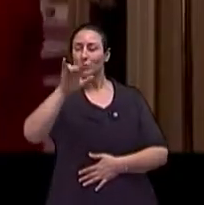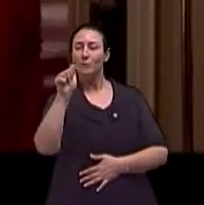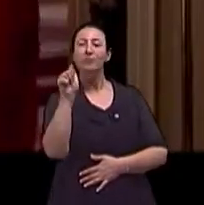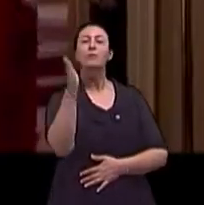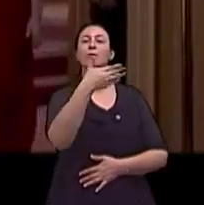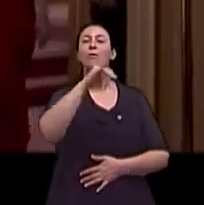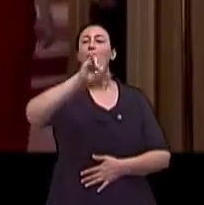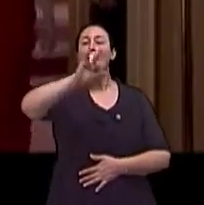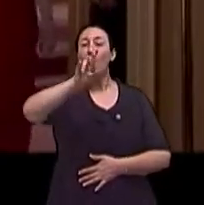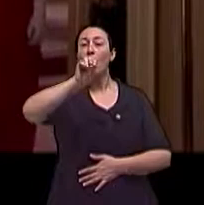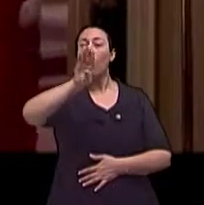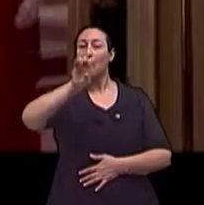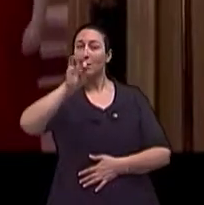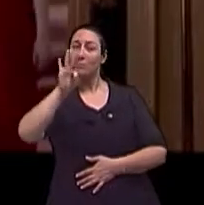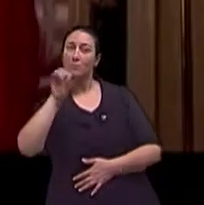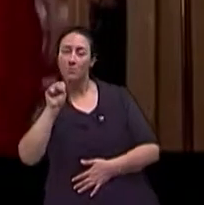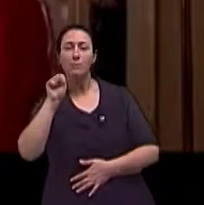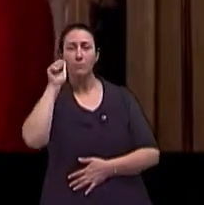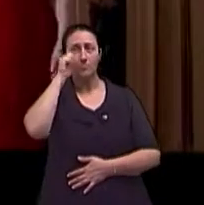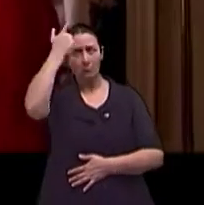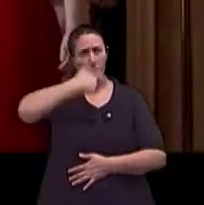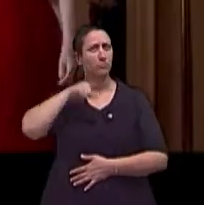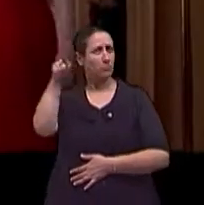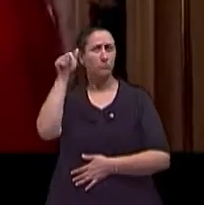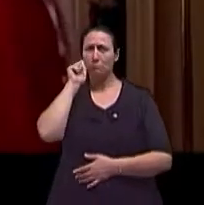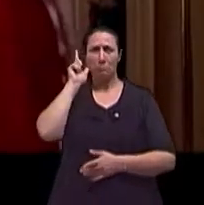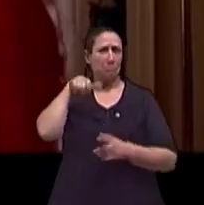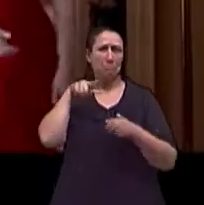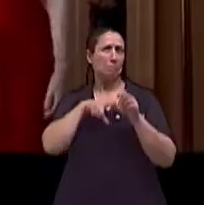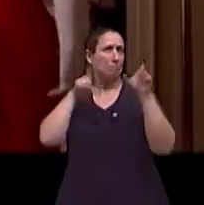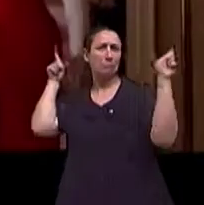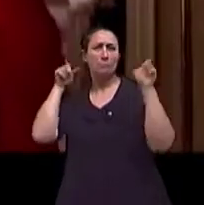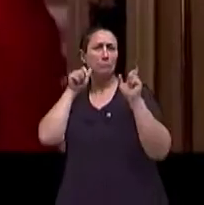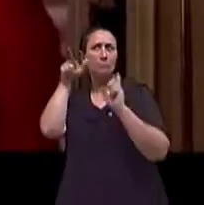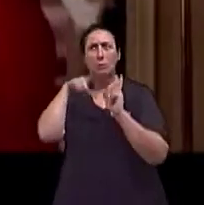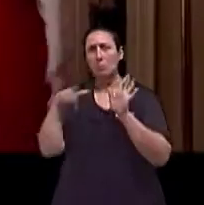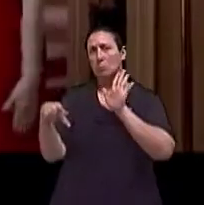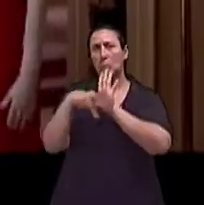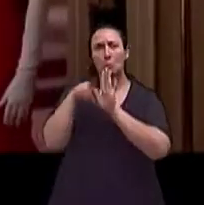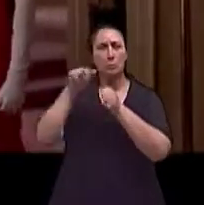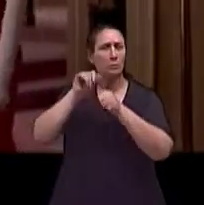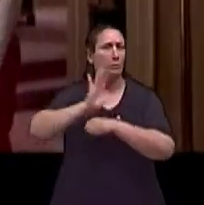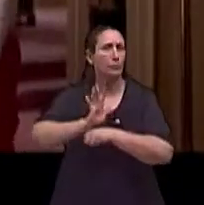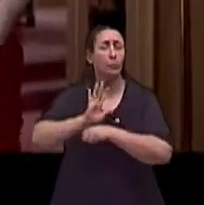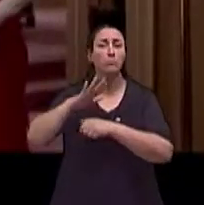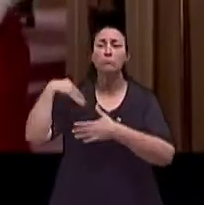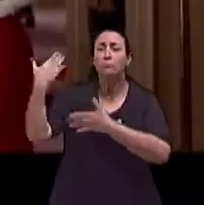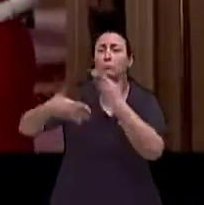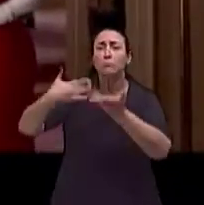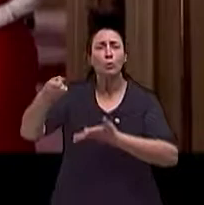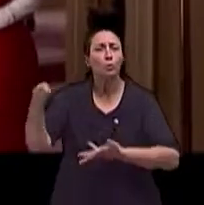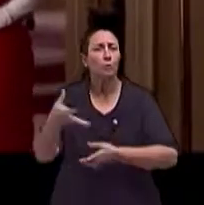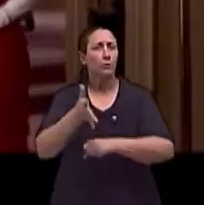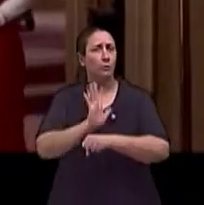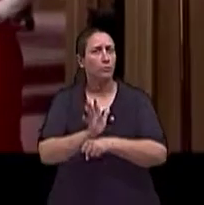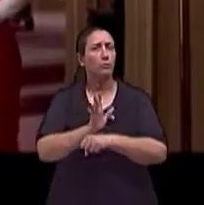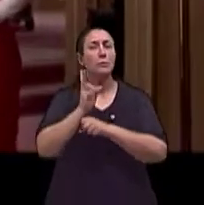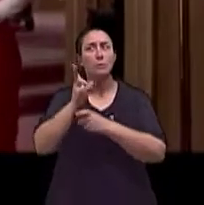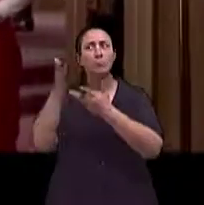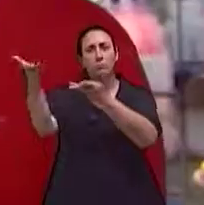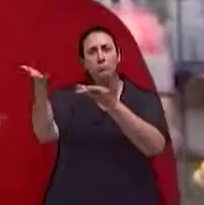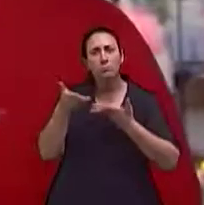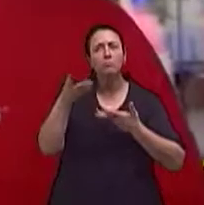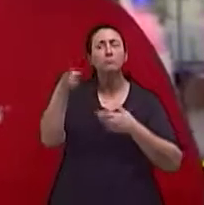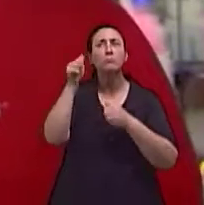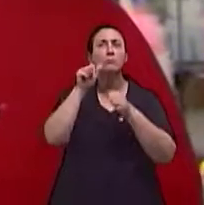Mulher. A Julia Roberts é uma estrela independente, ela tem a sua própria produtora, e cada novo filme ela é contratada por um estúdio para